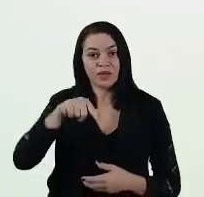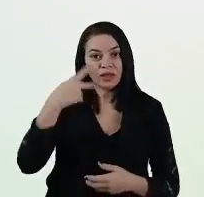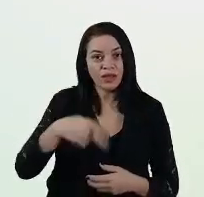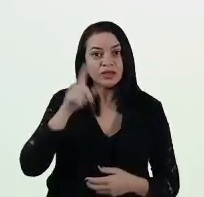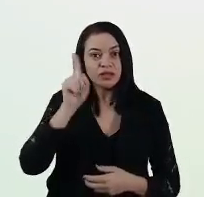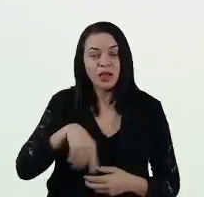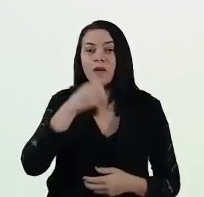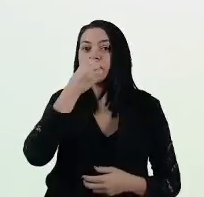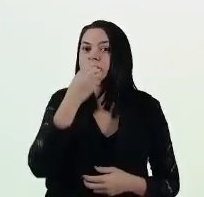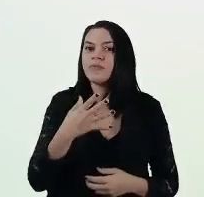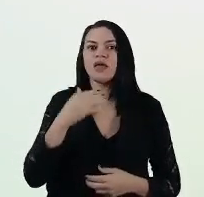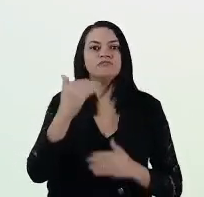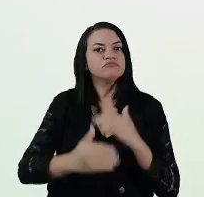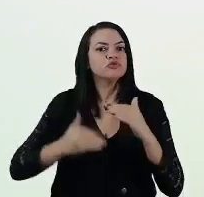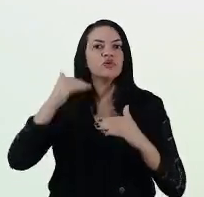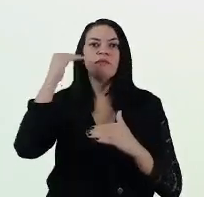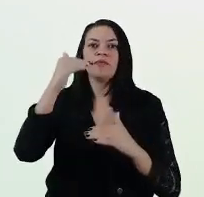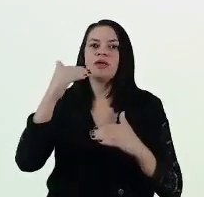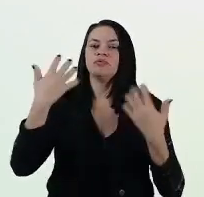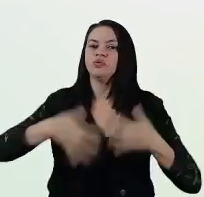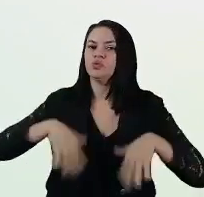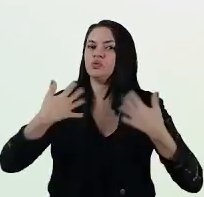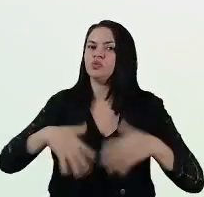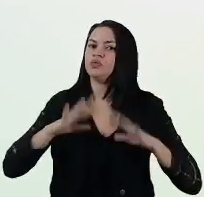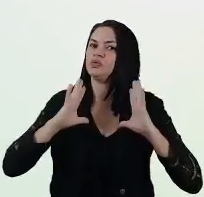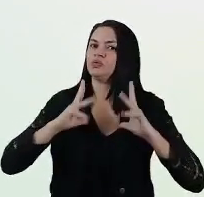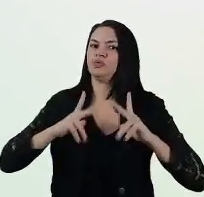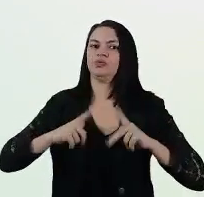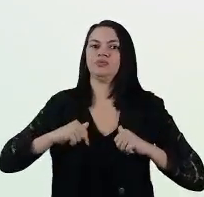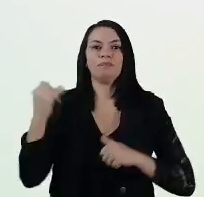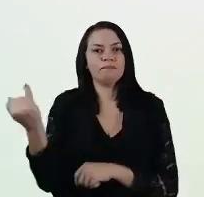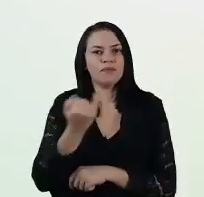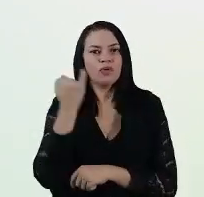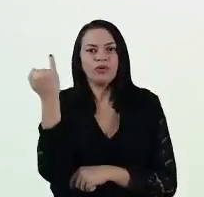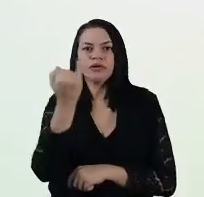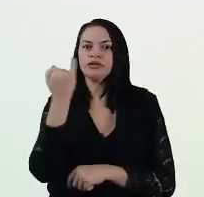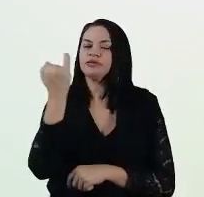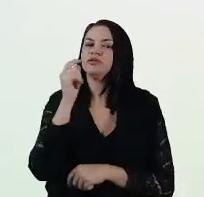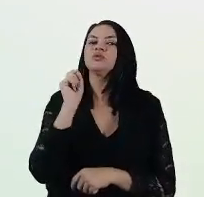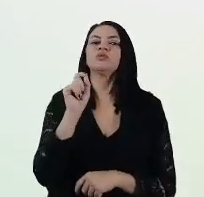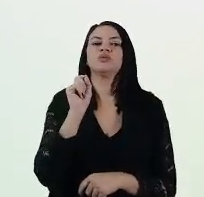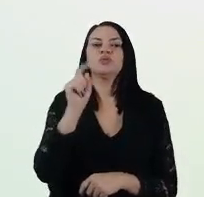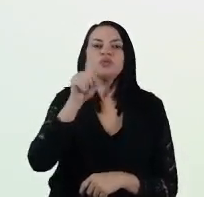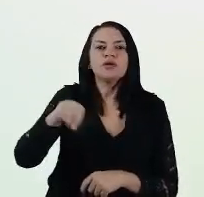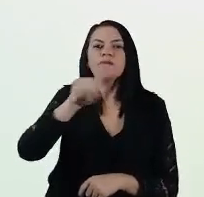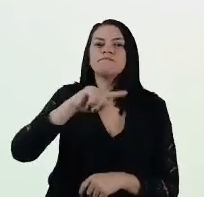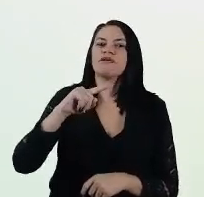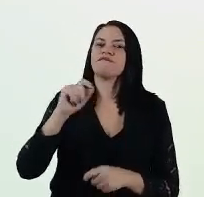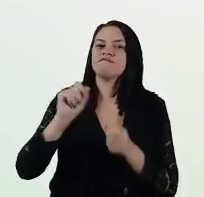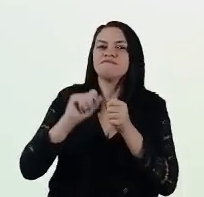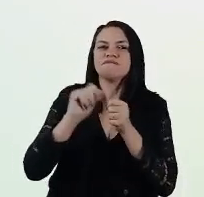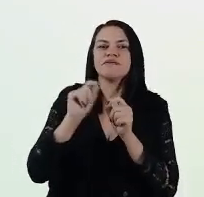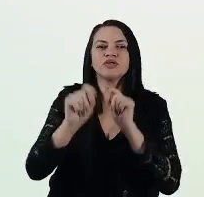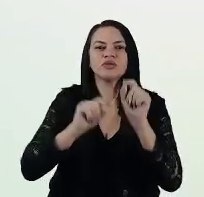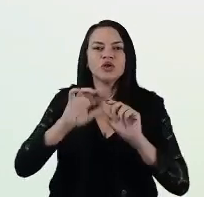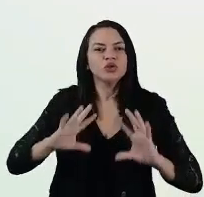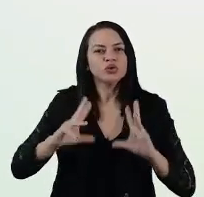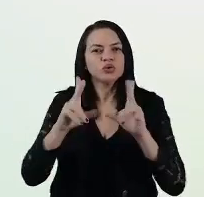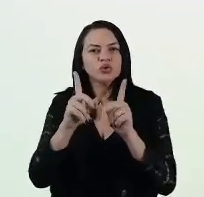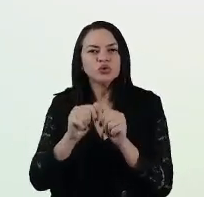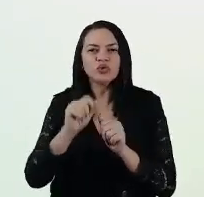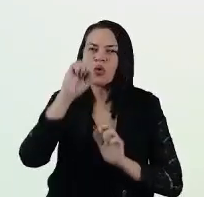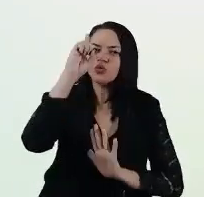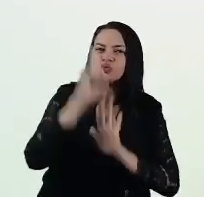Este é o bem supremo, sagrado, premissa para o exercício de